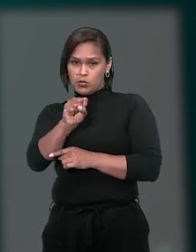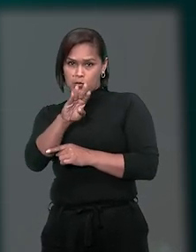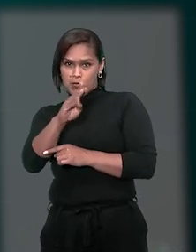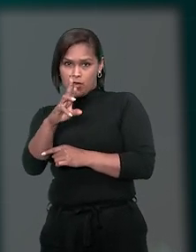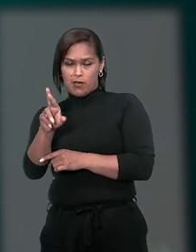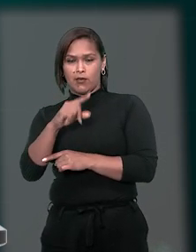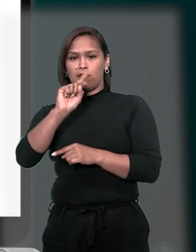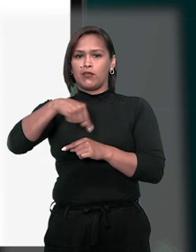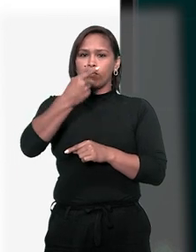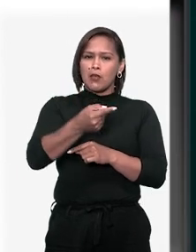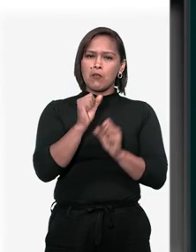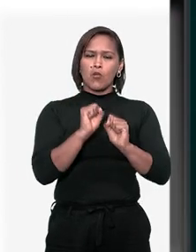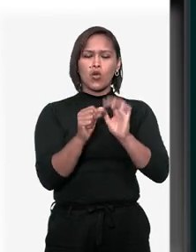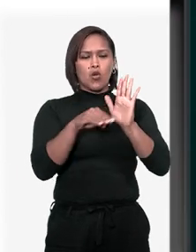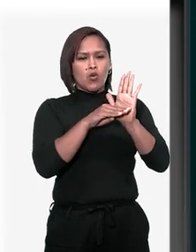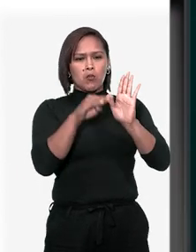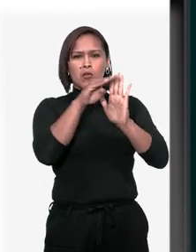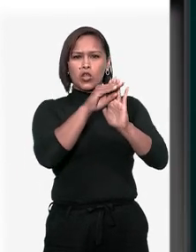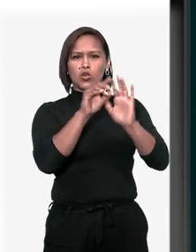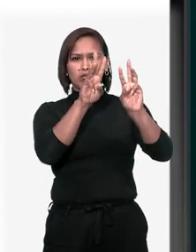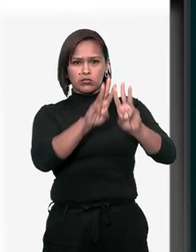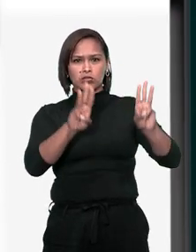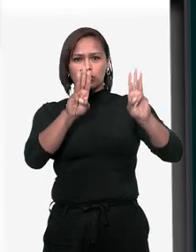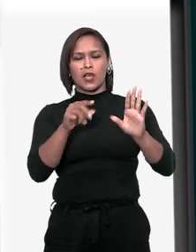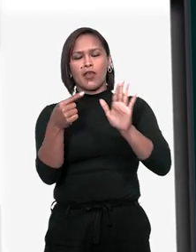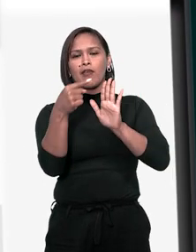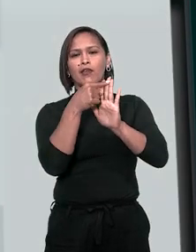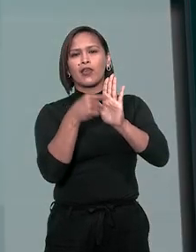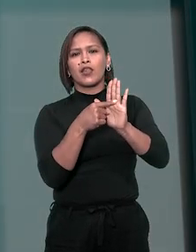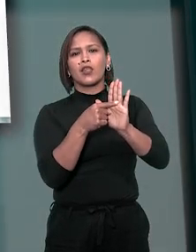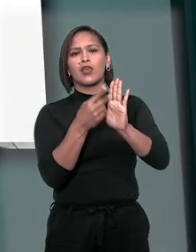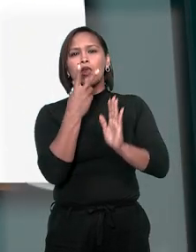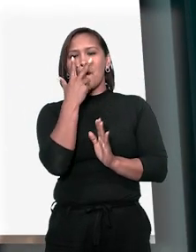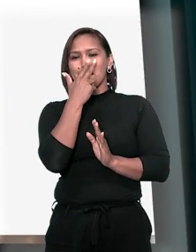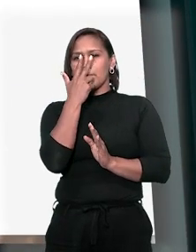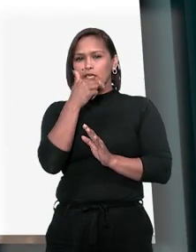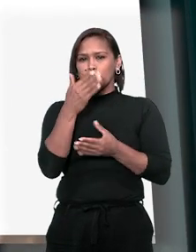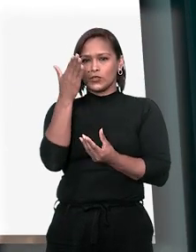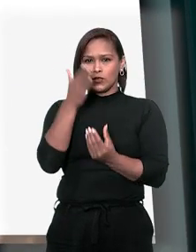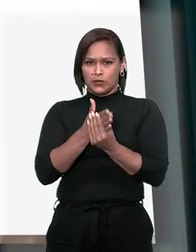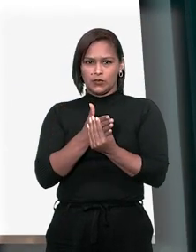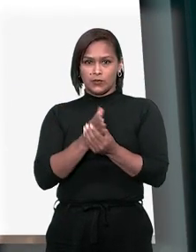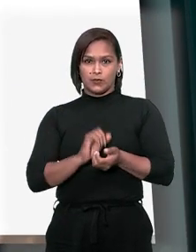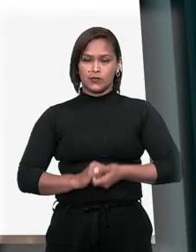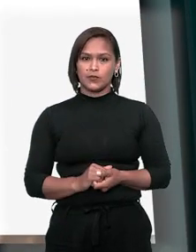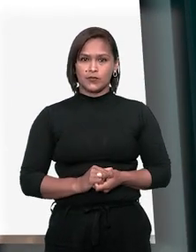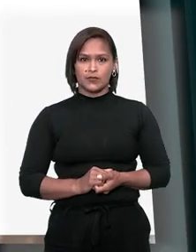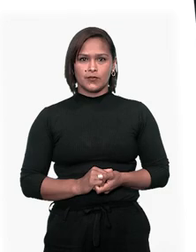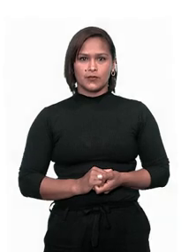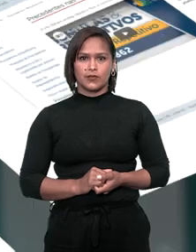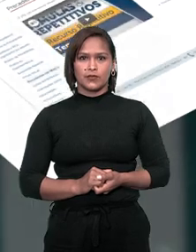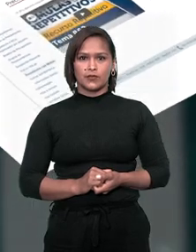.br. Em seguida, no menu superior do site, clique em Precedentes Repetitivos.